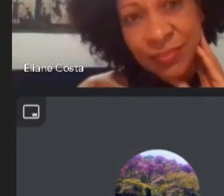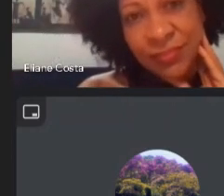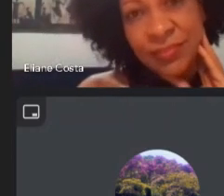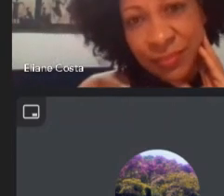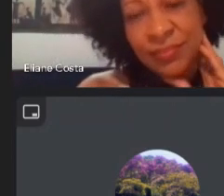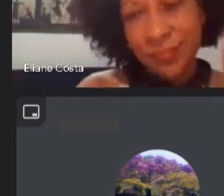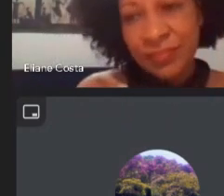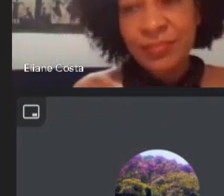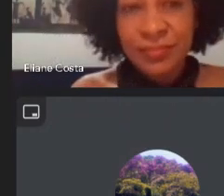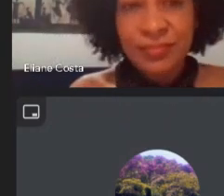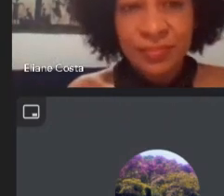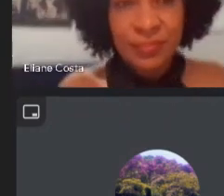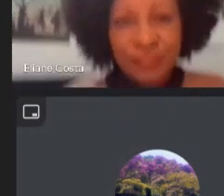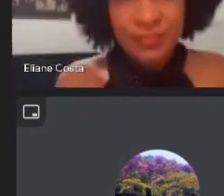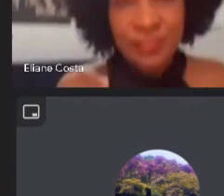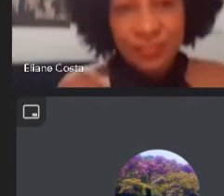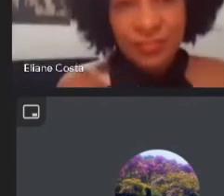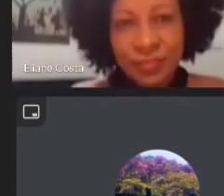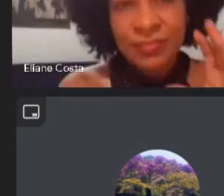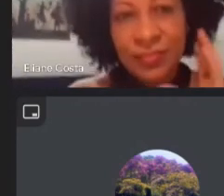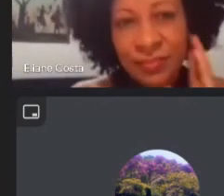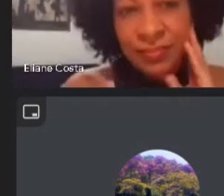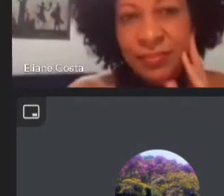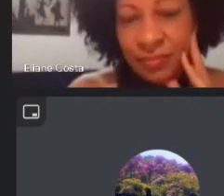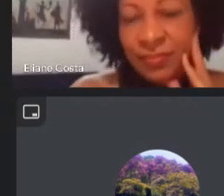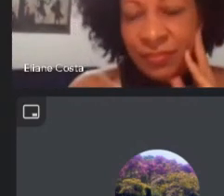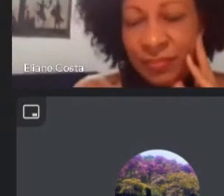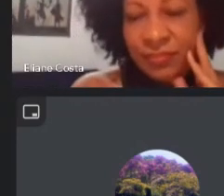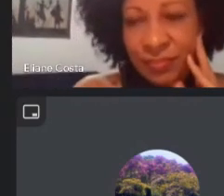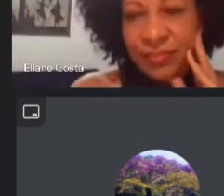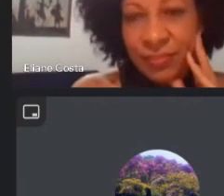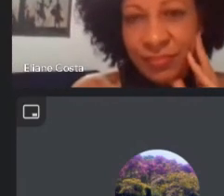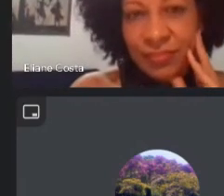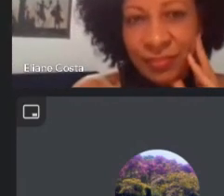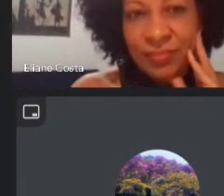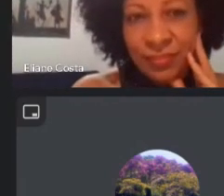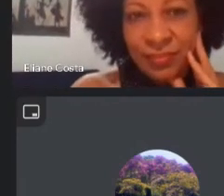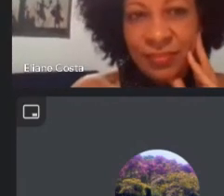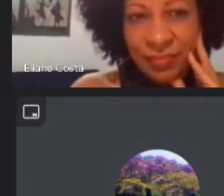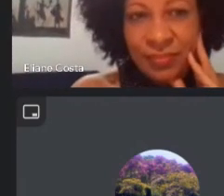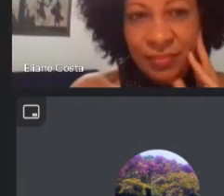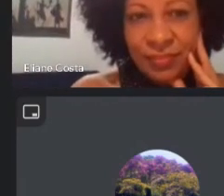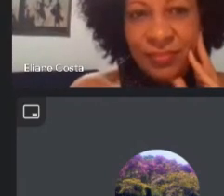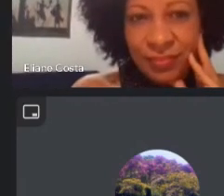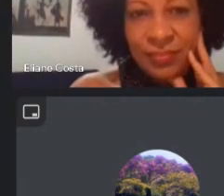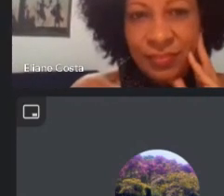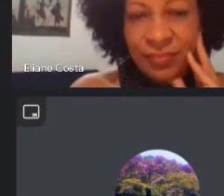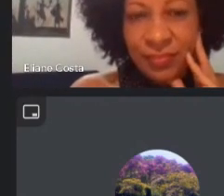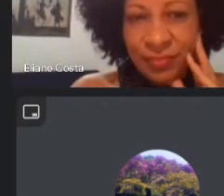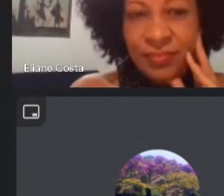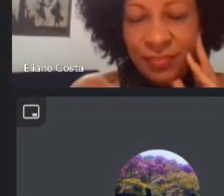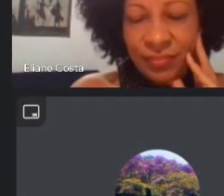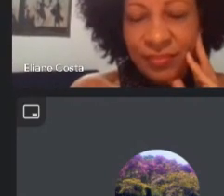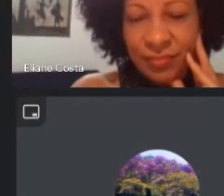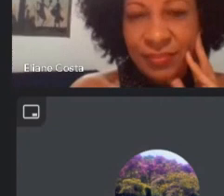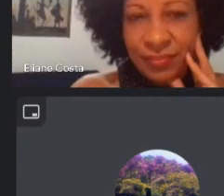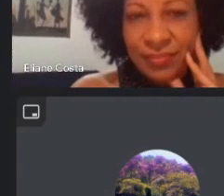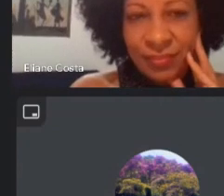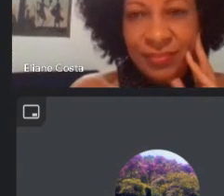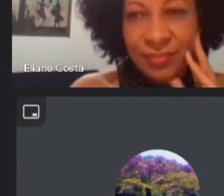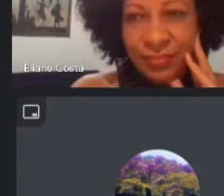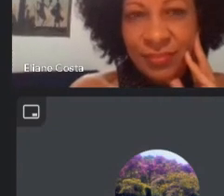mundo ainda não tinha sido tocado pela globalização nem pelas viagens rápidas ou